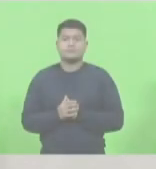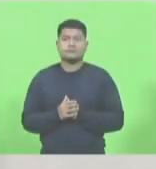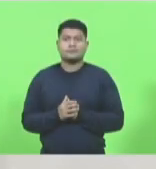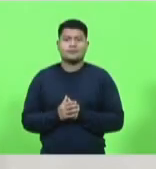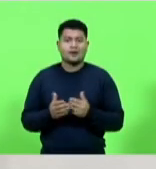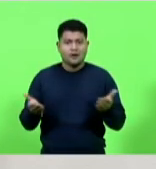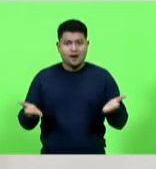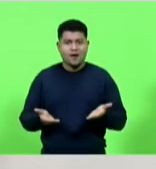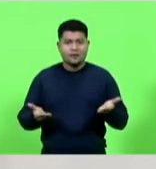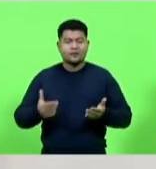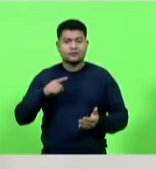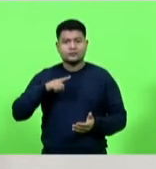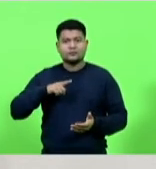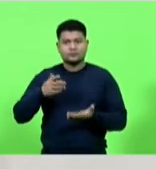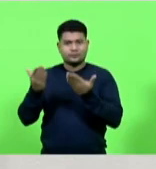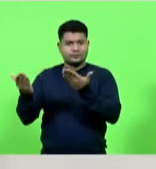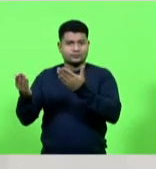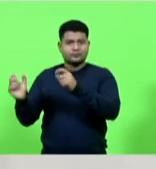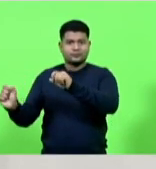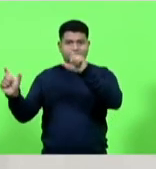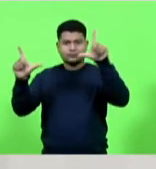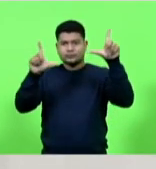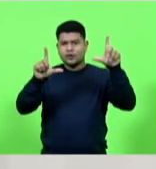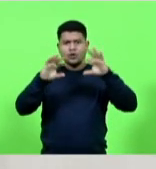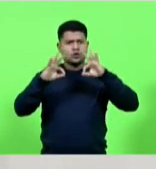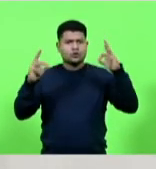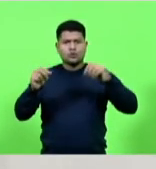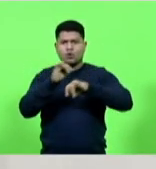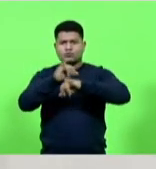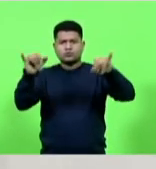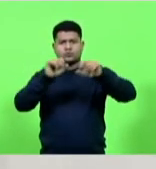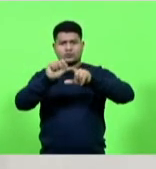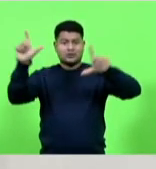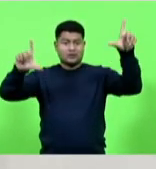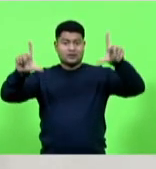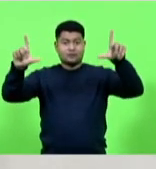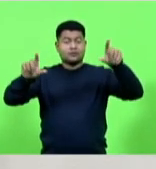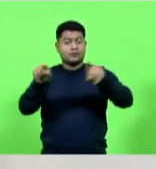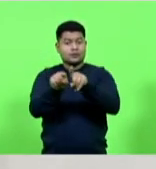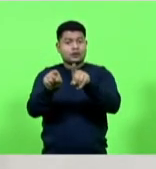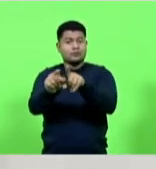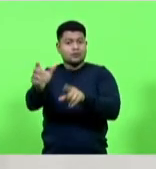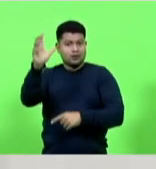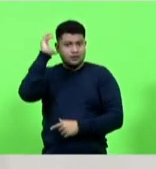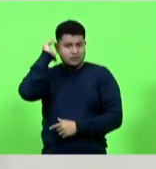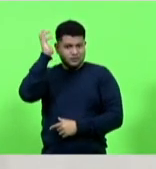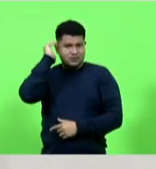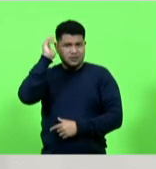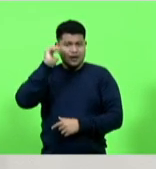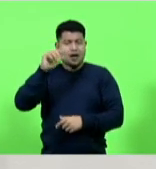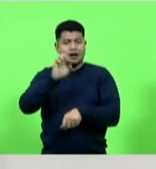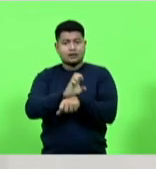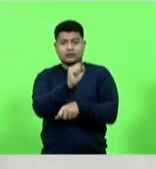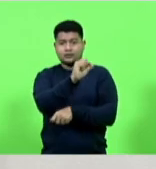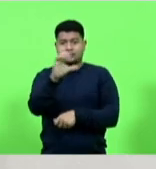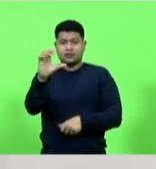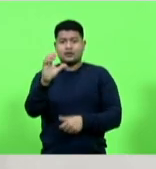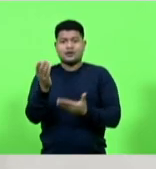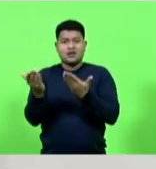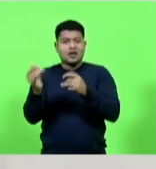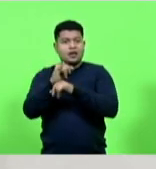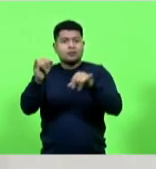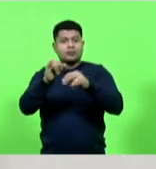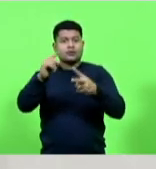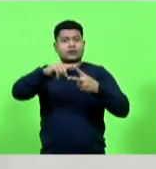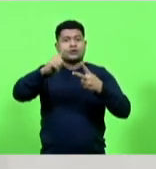agora estará rodando em todos os canais de TV e nas emissoras de rádio do estádio de Santa Catarina essa campanha tem dois